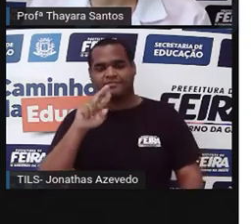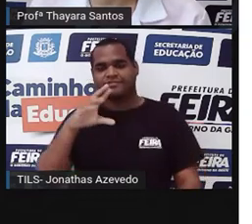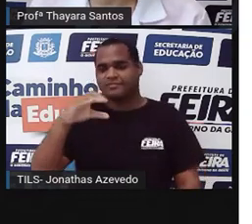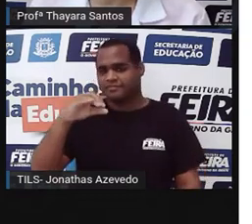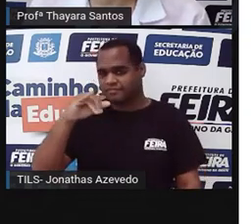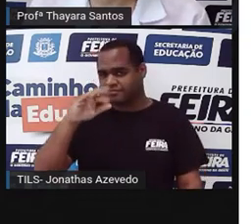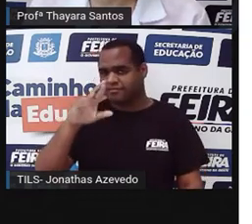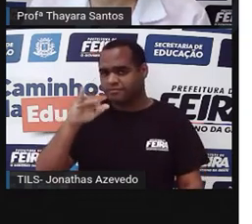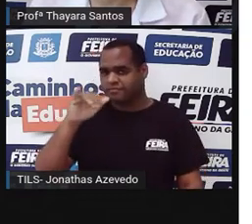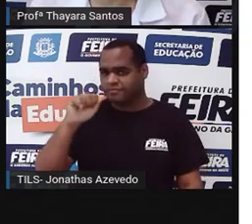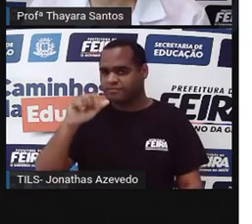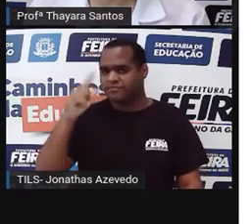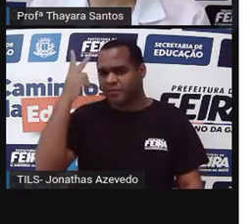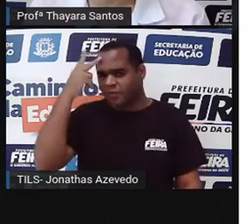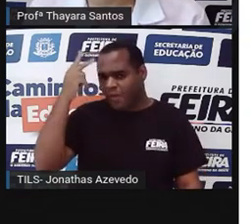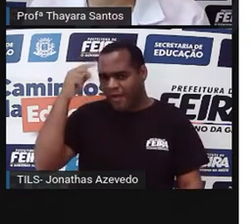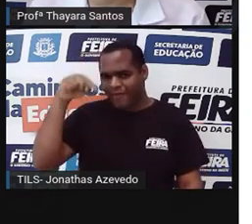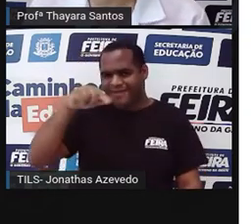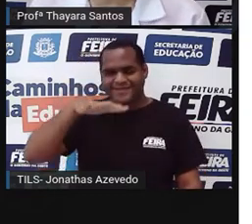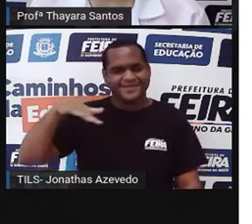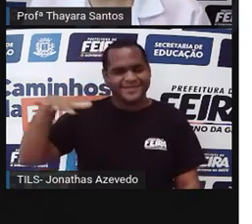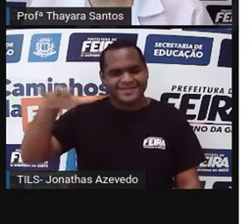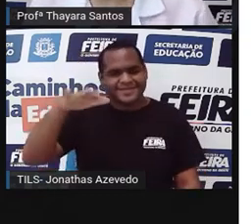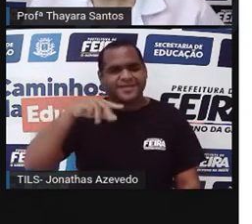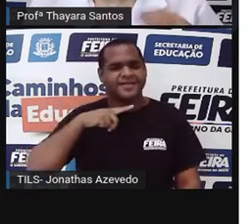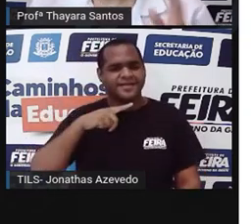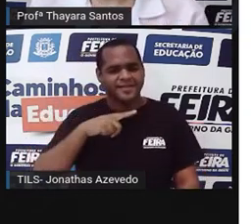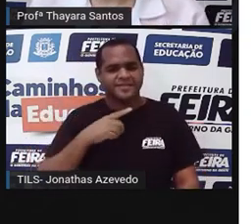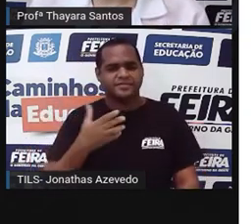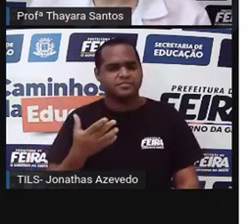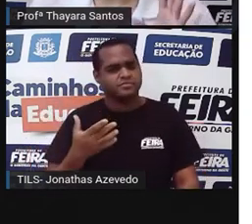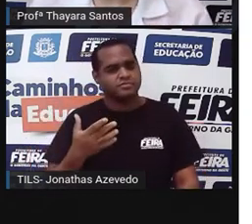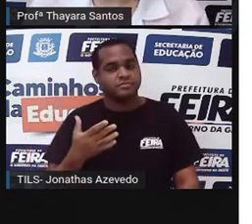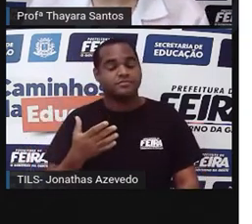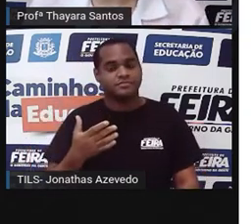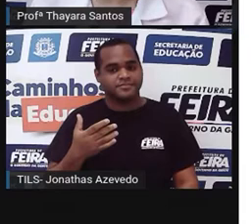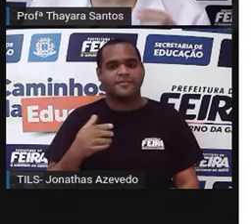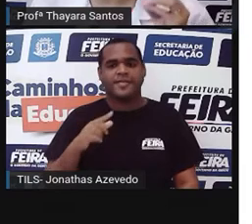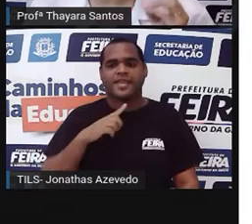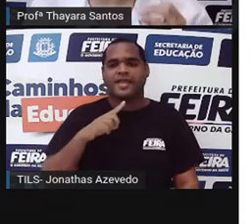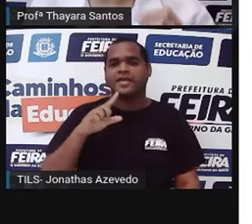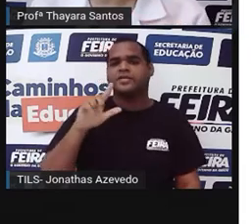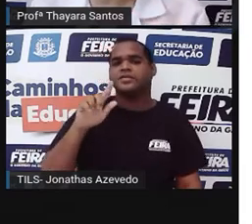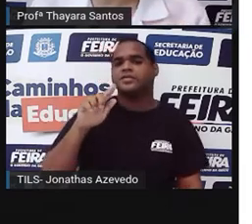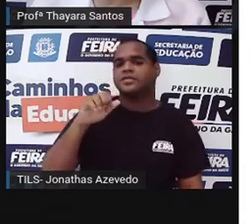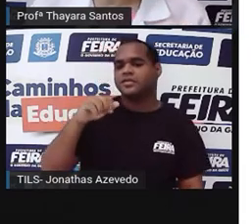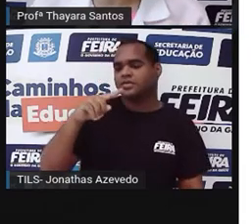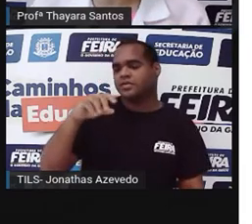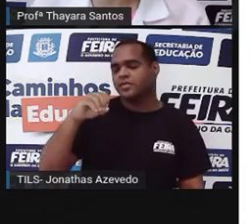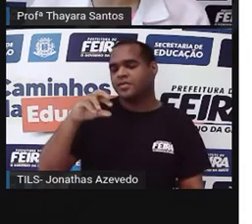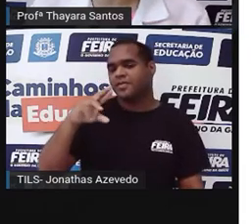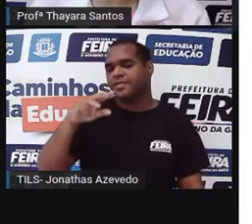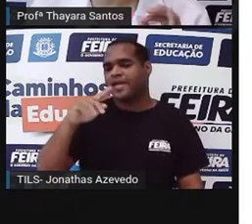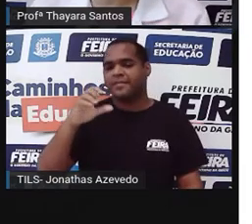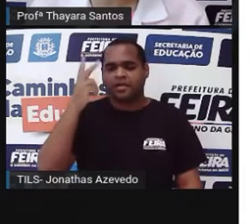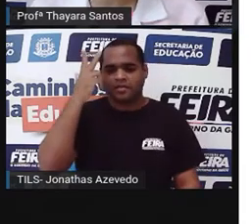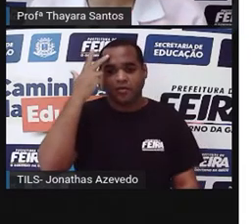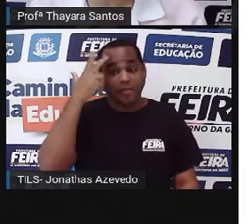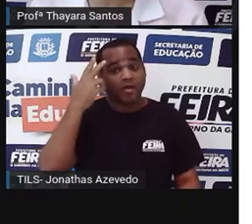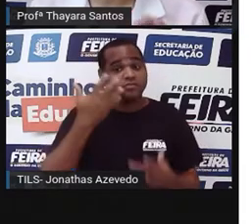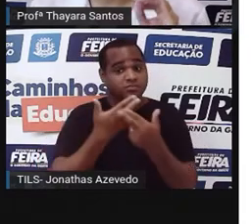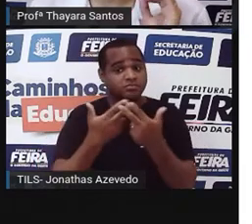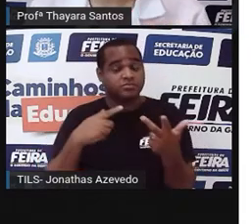tão comuns aqui na nossa região, né? As araucárias. Na verdade, as gimnospermas, elas não são tão comuns aqui no nosso